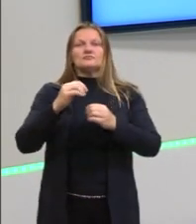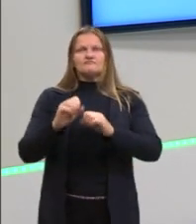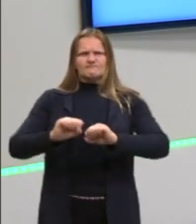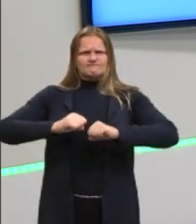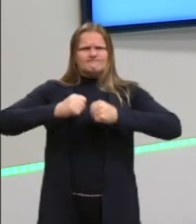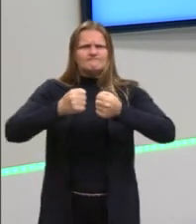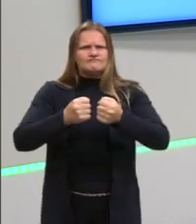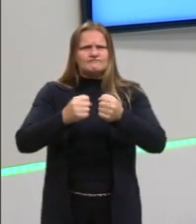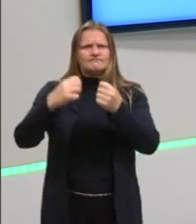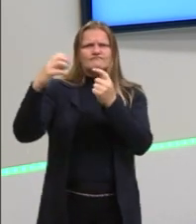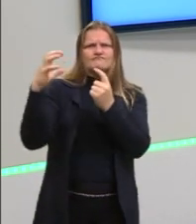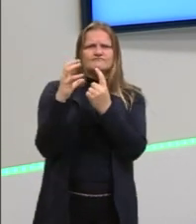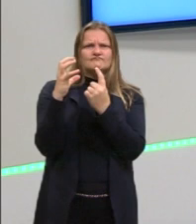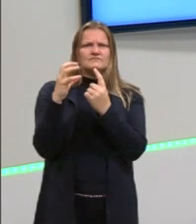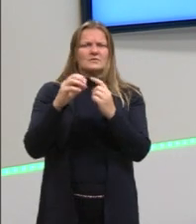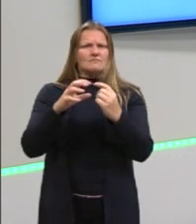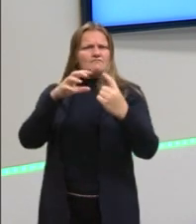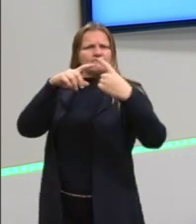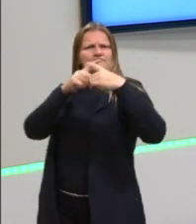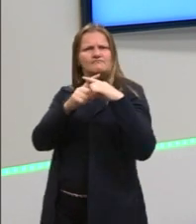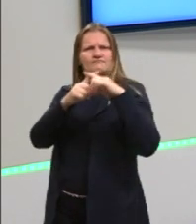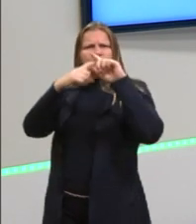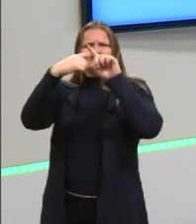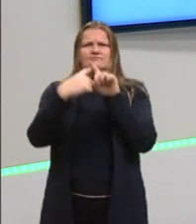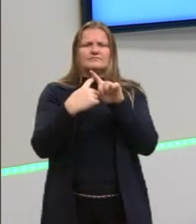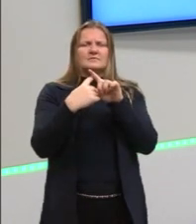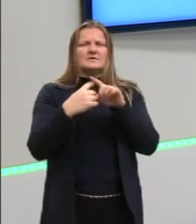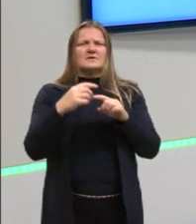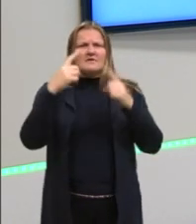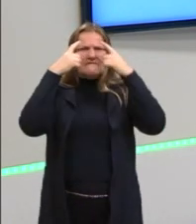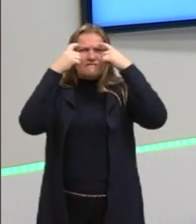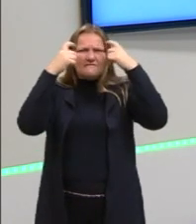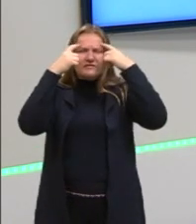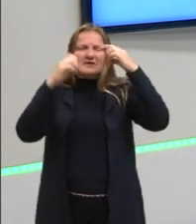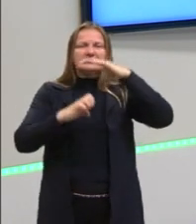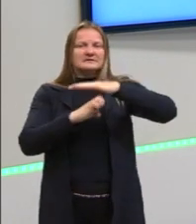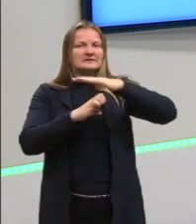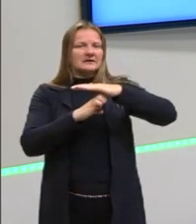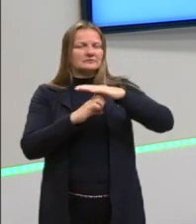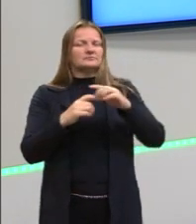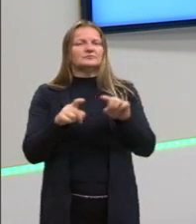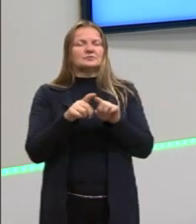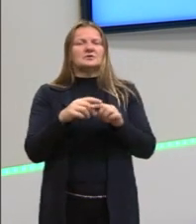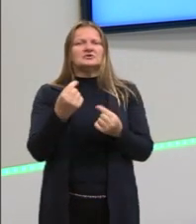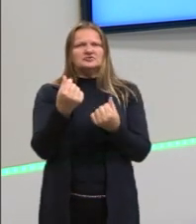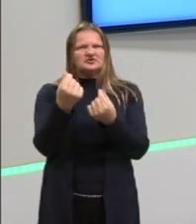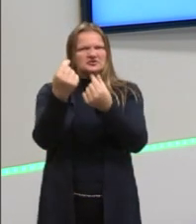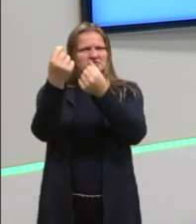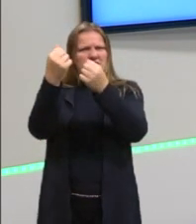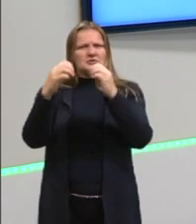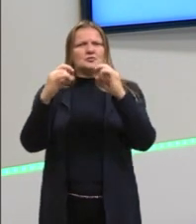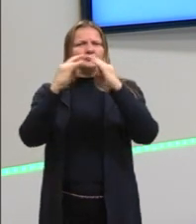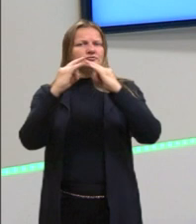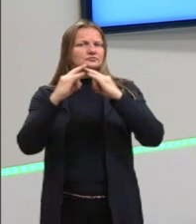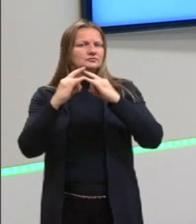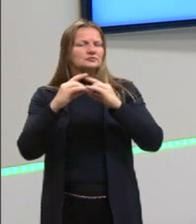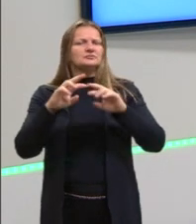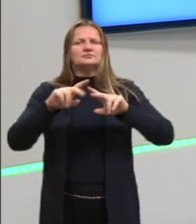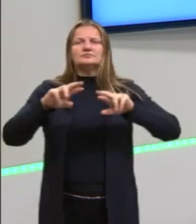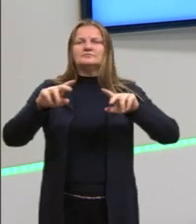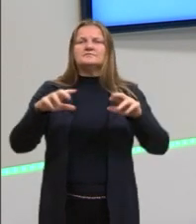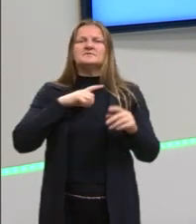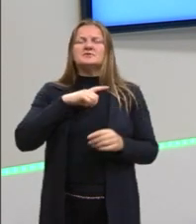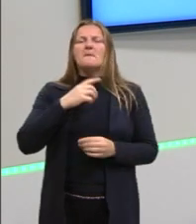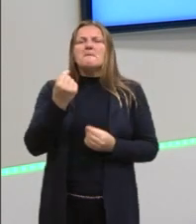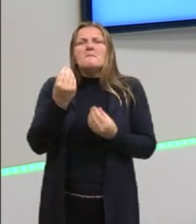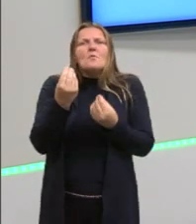exatamente se opor à violência do Estado. E lembrando, o Estado tem muito dinheiro, tem muitas instituições, tinha muita gente